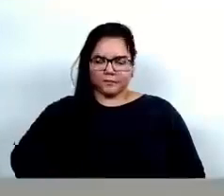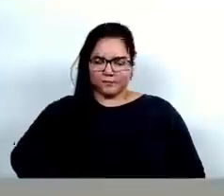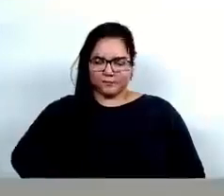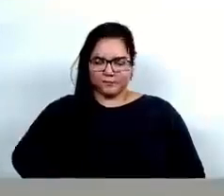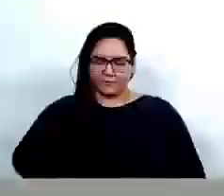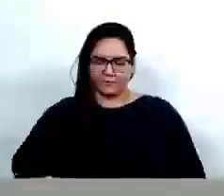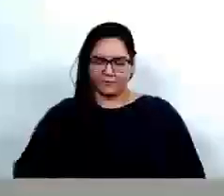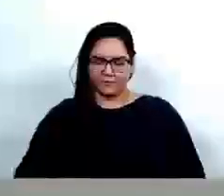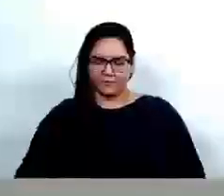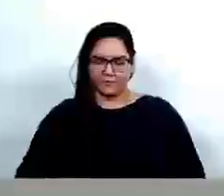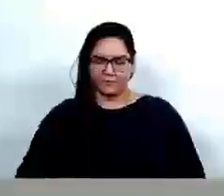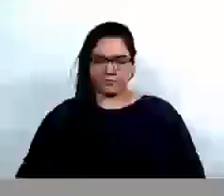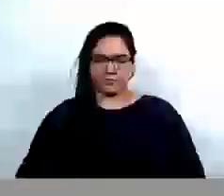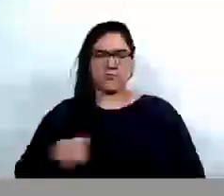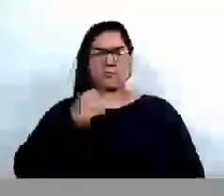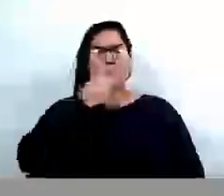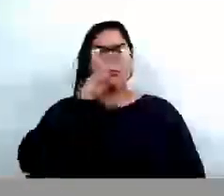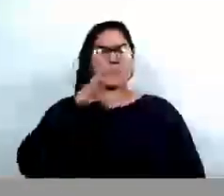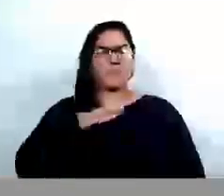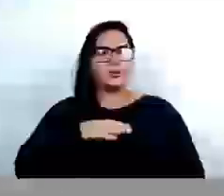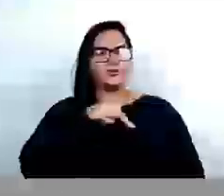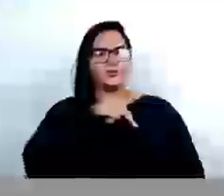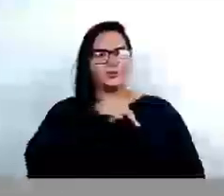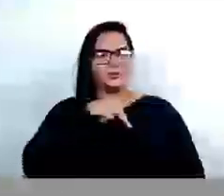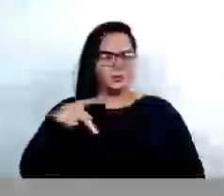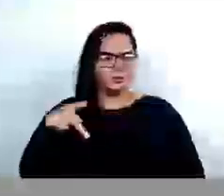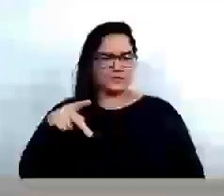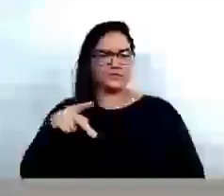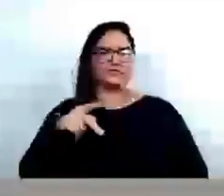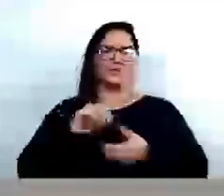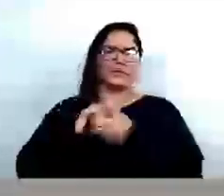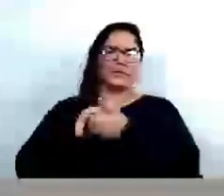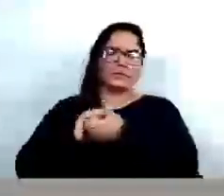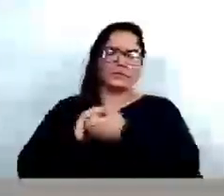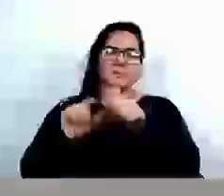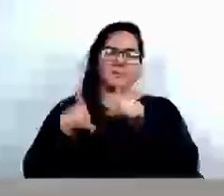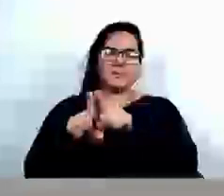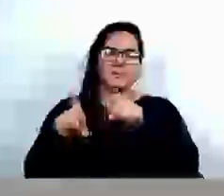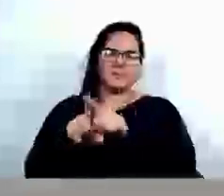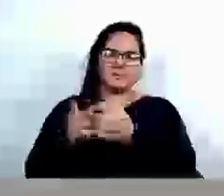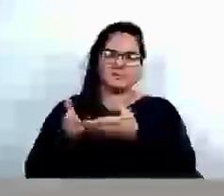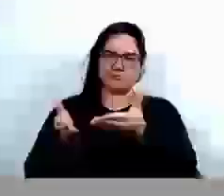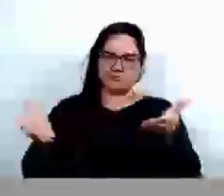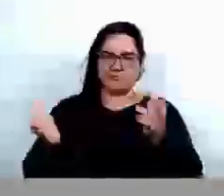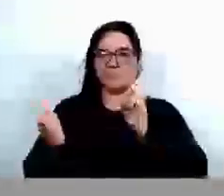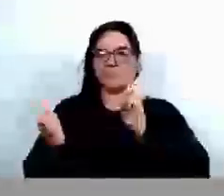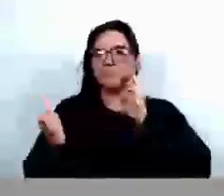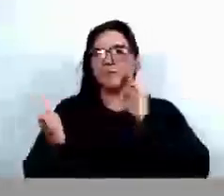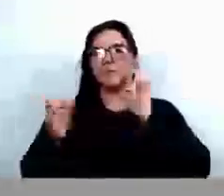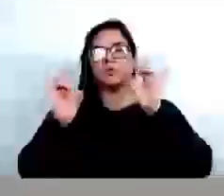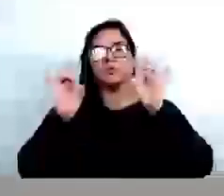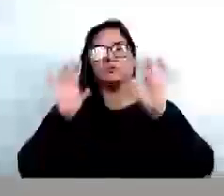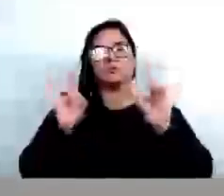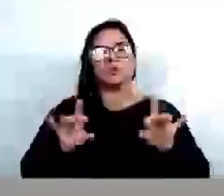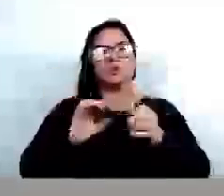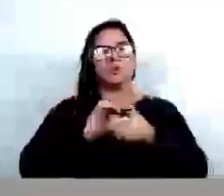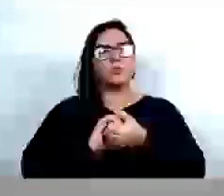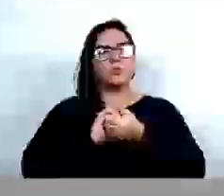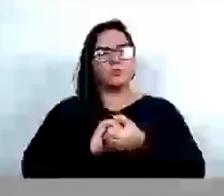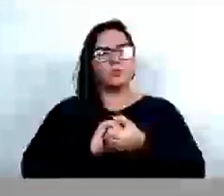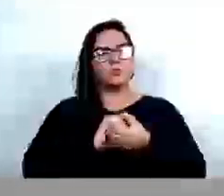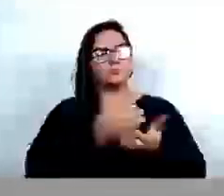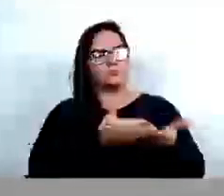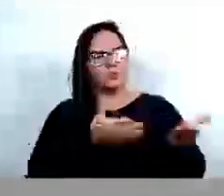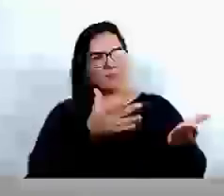Boa tarde, senhor presidente. Em seu nome, cumprimento todos os vereadores. De forma muito especial, cumprimento os munícipes que nos